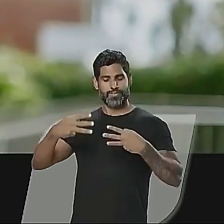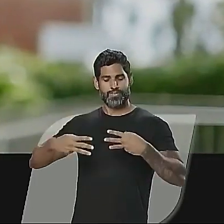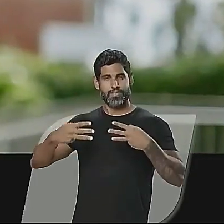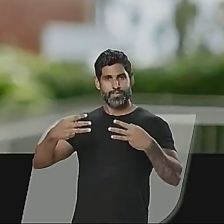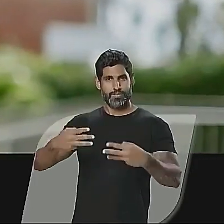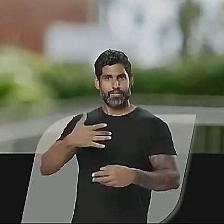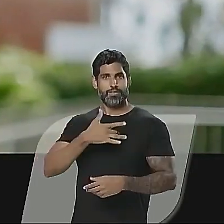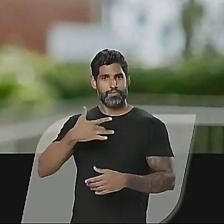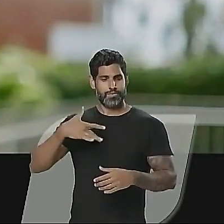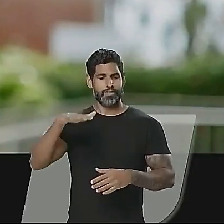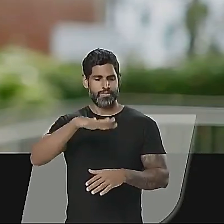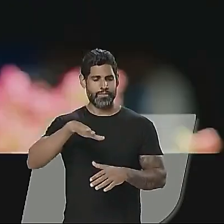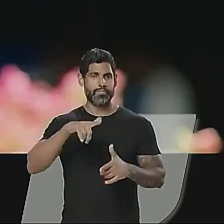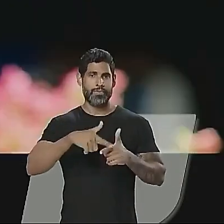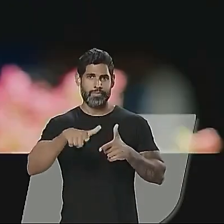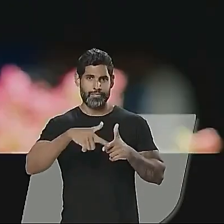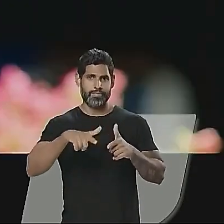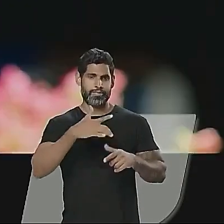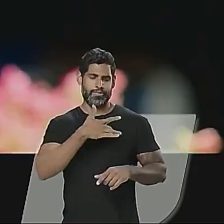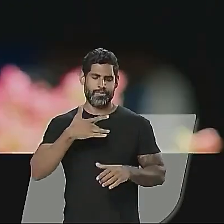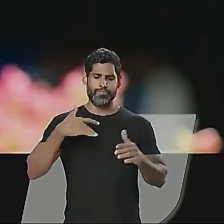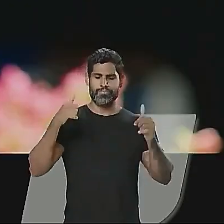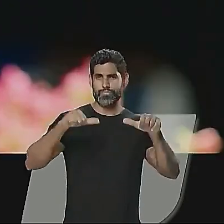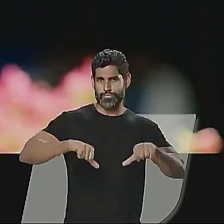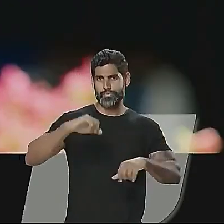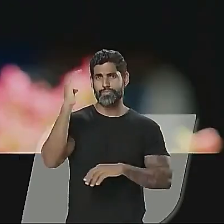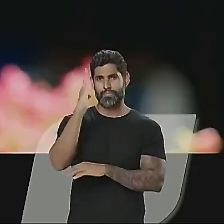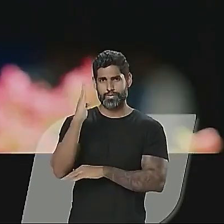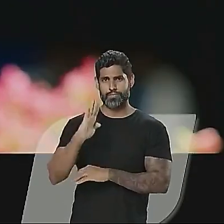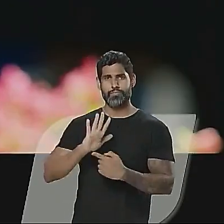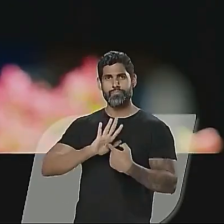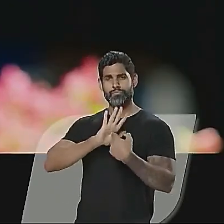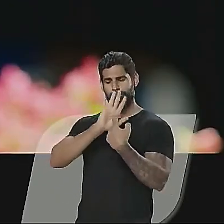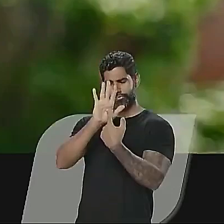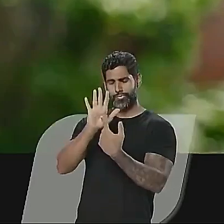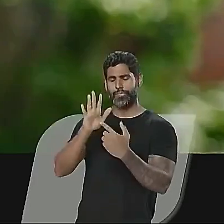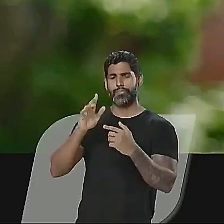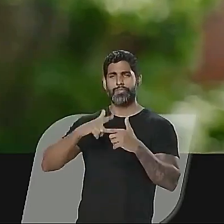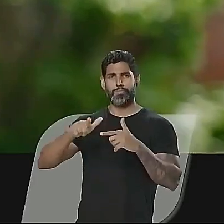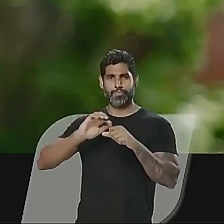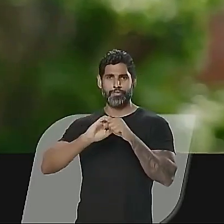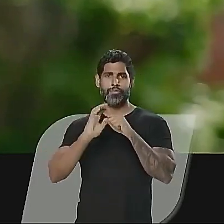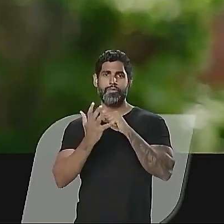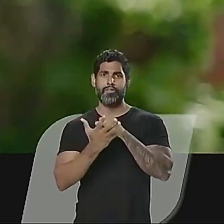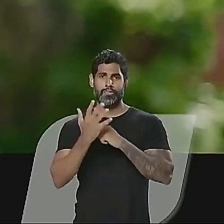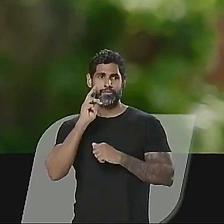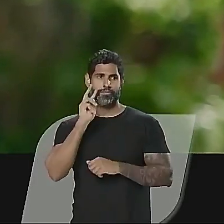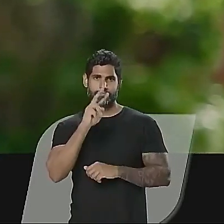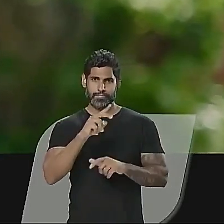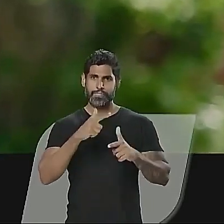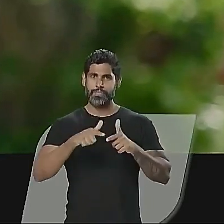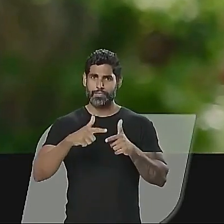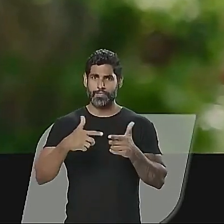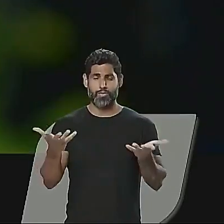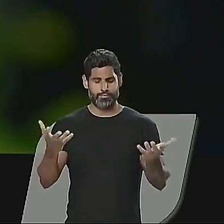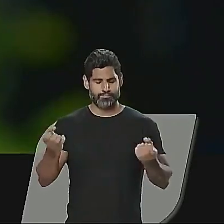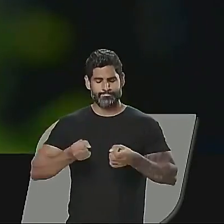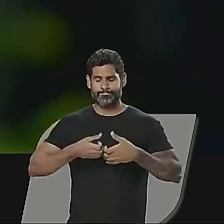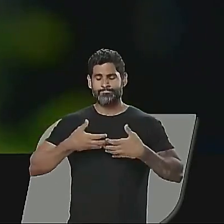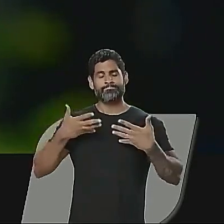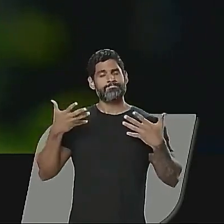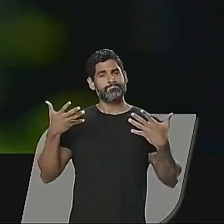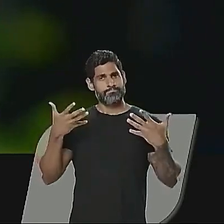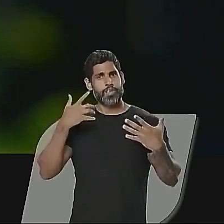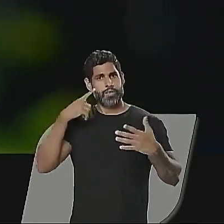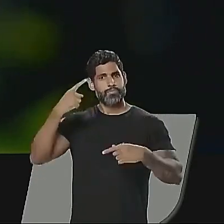a maior emergência de saúde pública que o Brasil e o mundo já viu. Então, nada mais instigante e mais inspirador do que,